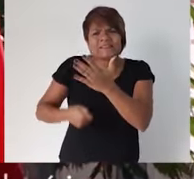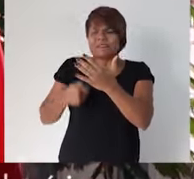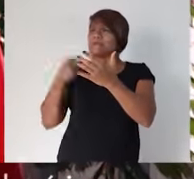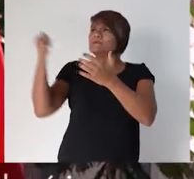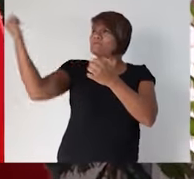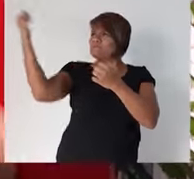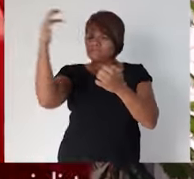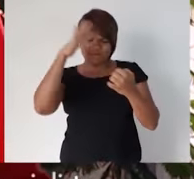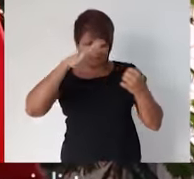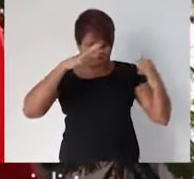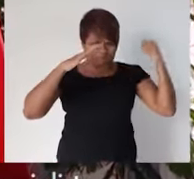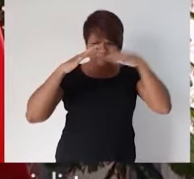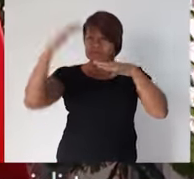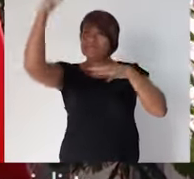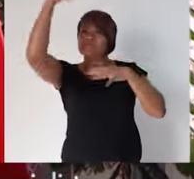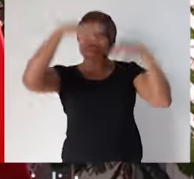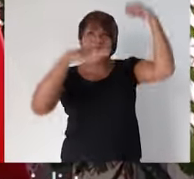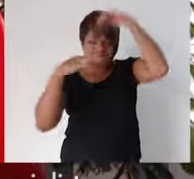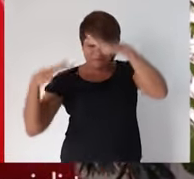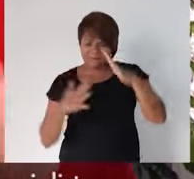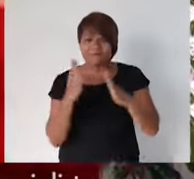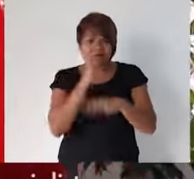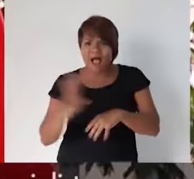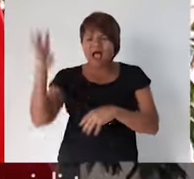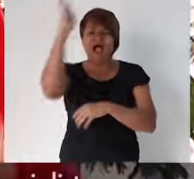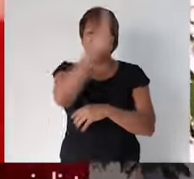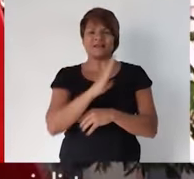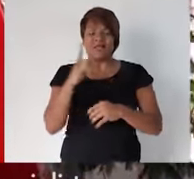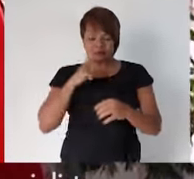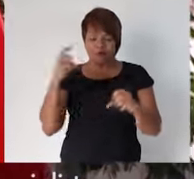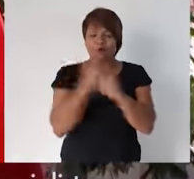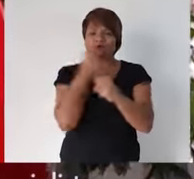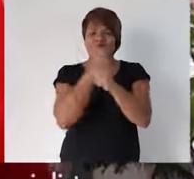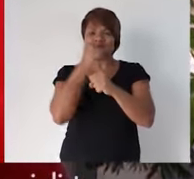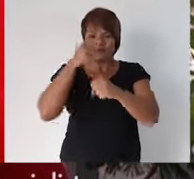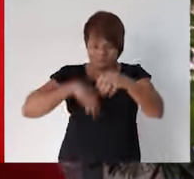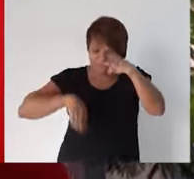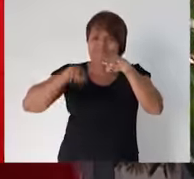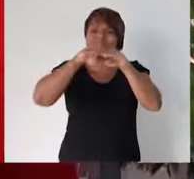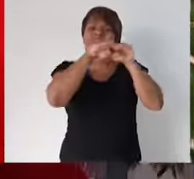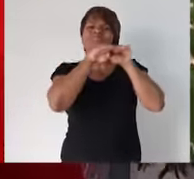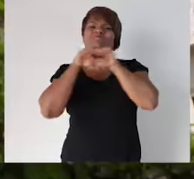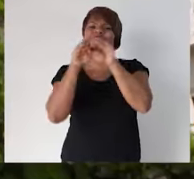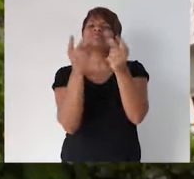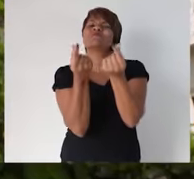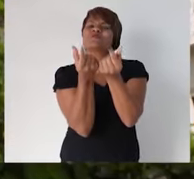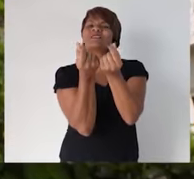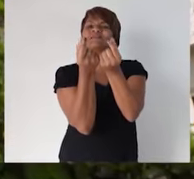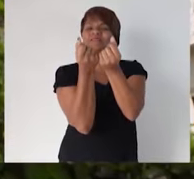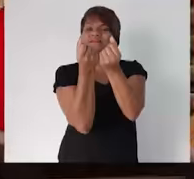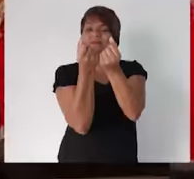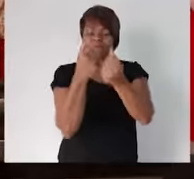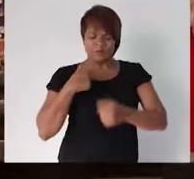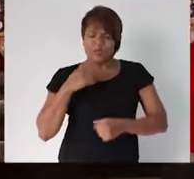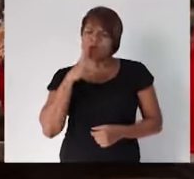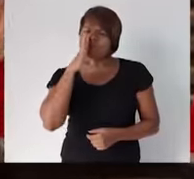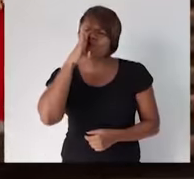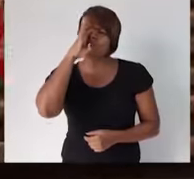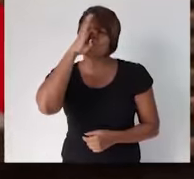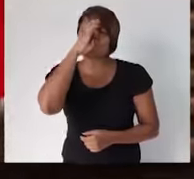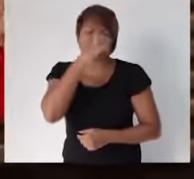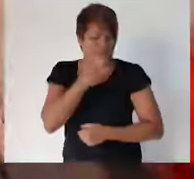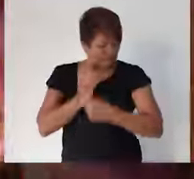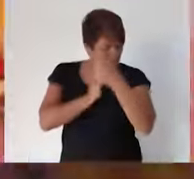cantos do país. Todos com um sonho comum. Construir um Brasil socialista. Eu sou teimoso, eu sou